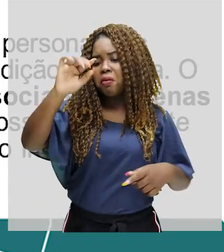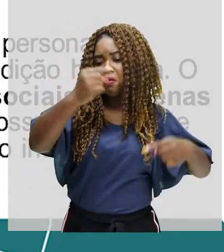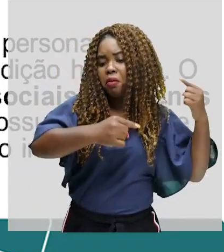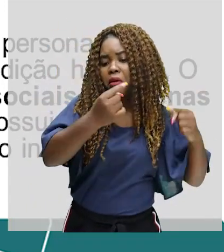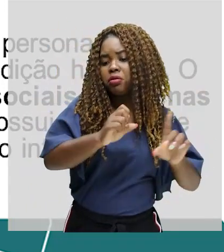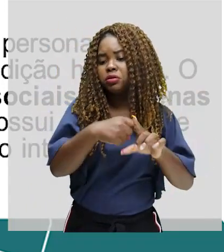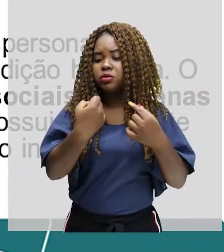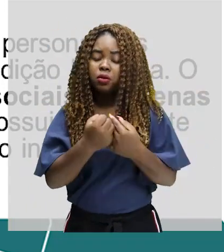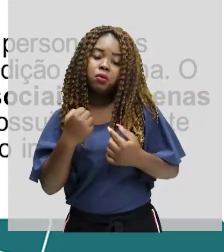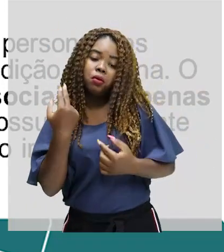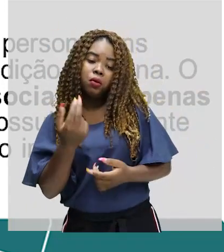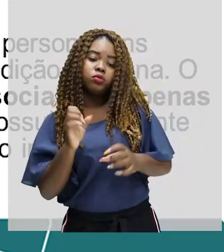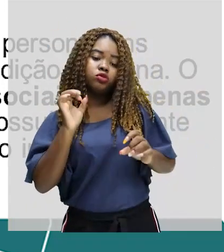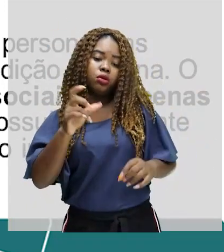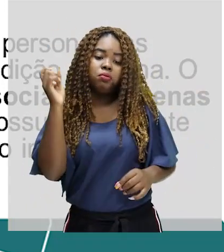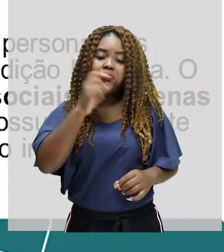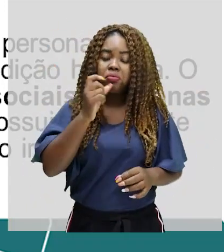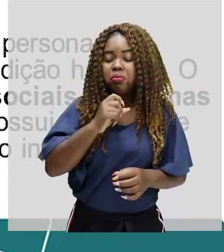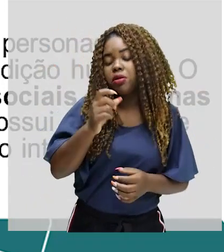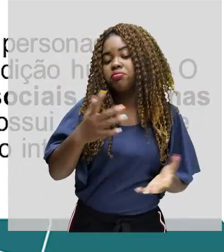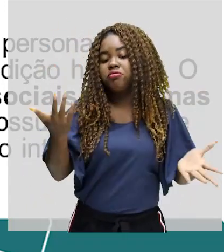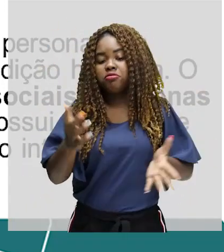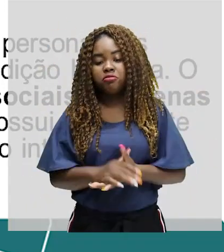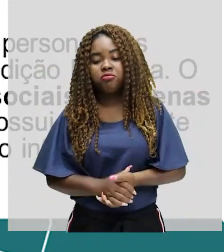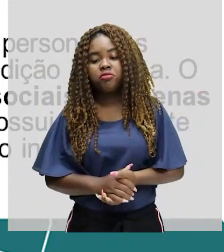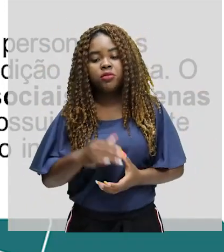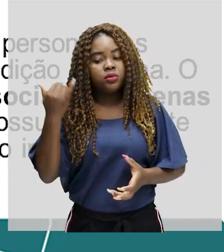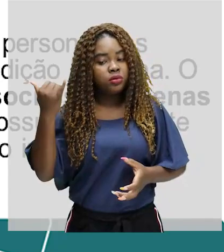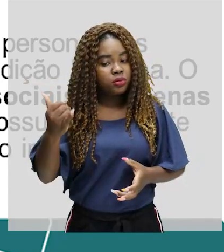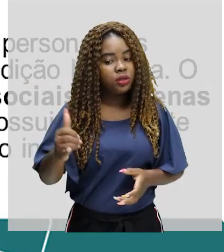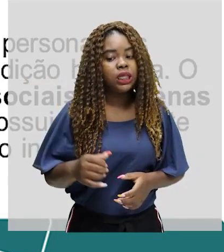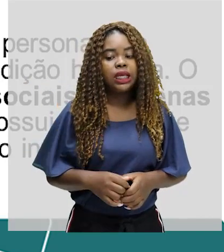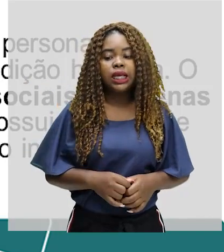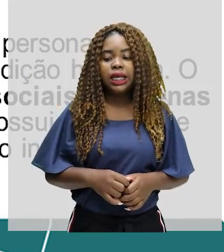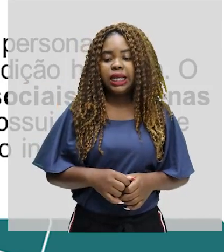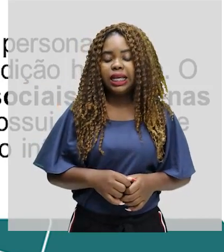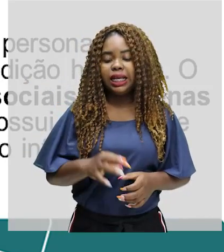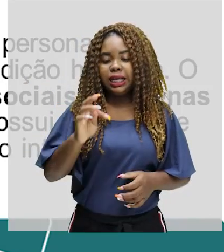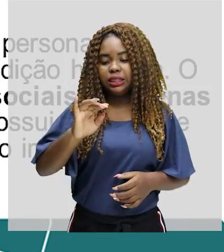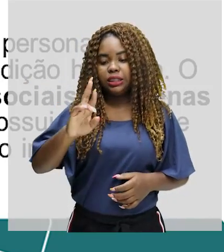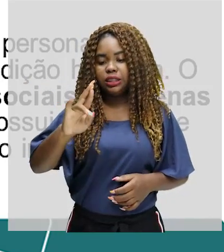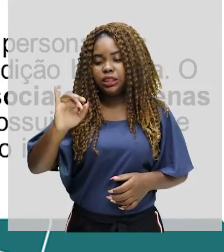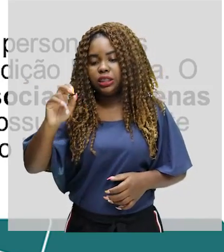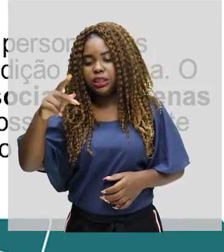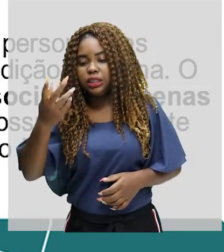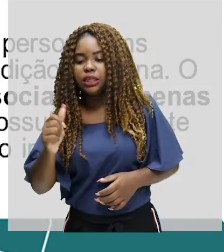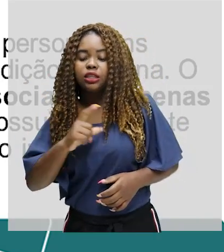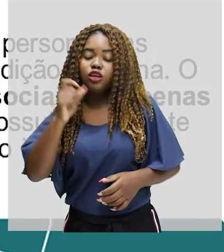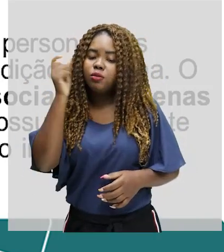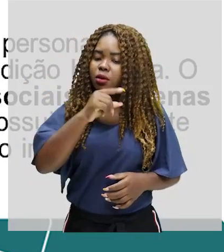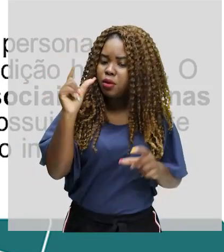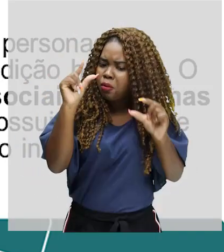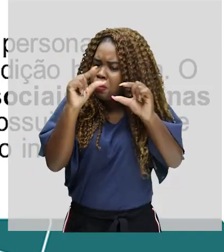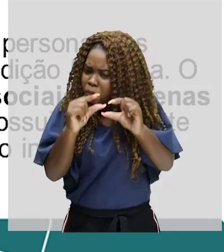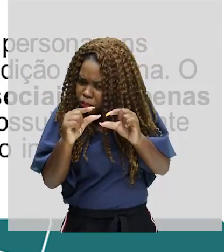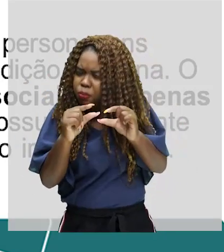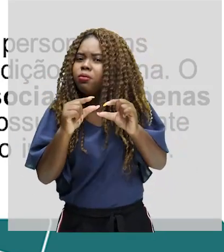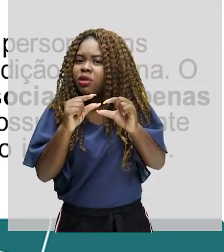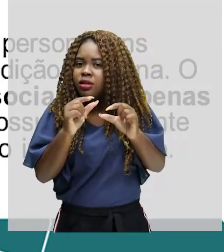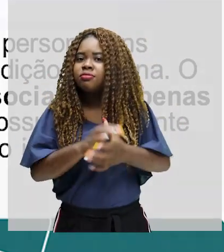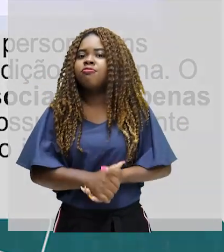entretenimento. Quanto ao aspecto da narrativa, a tirinha possui geralmente uma piada curta, trazendo uma quebra de